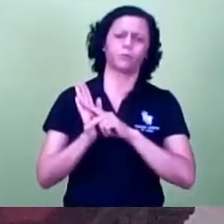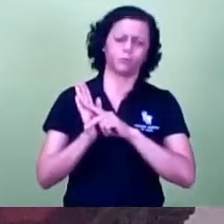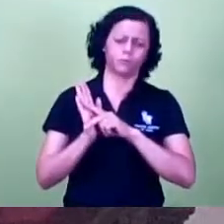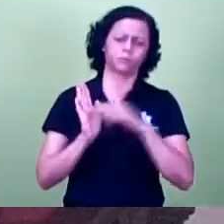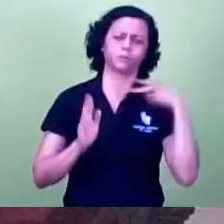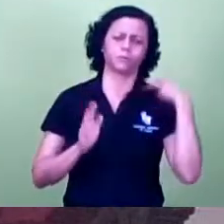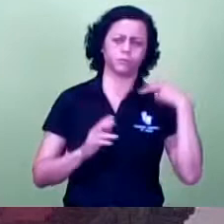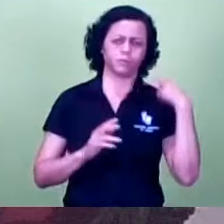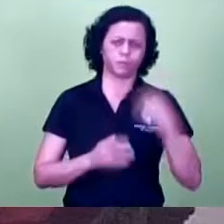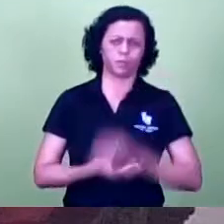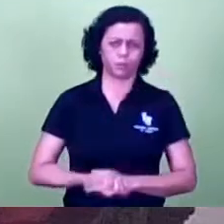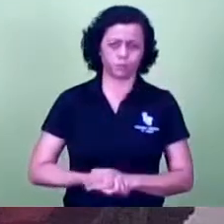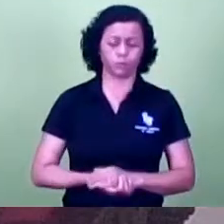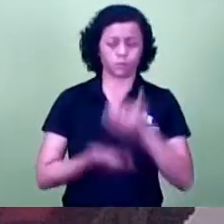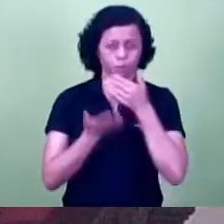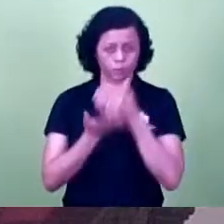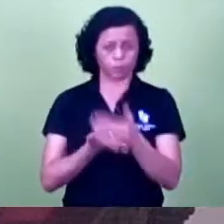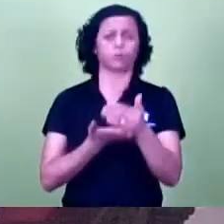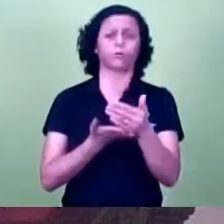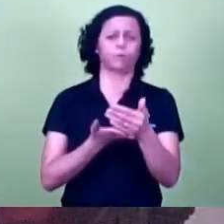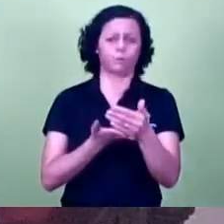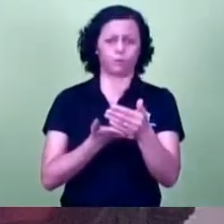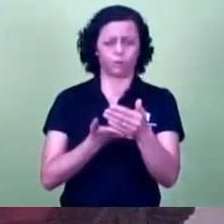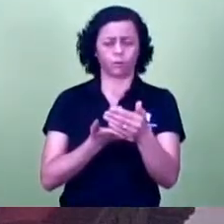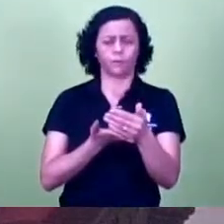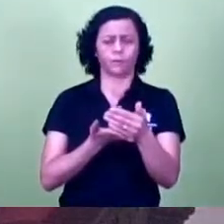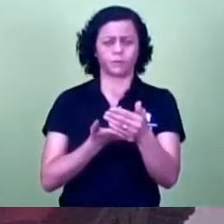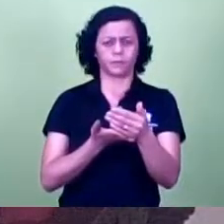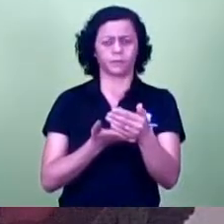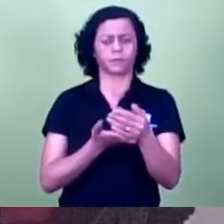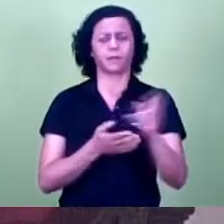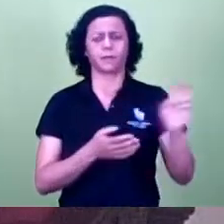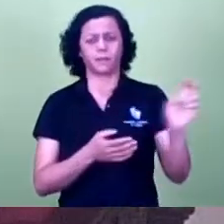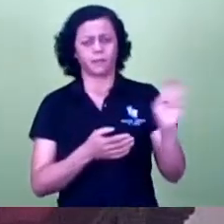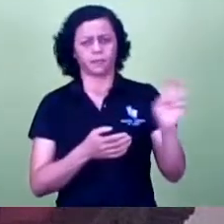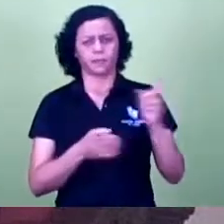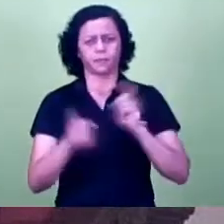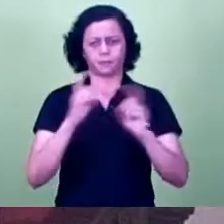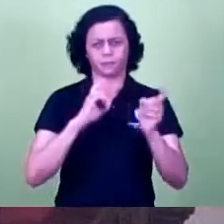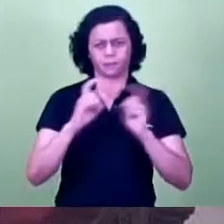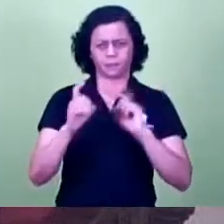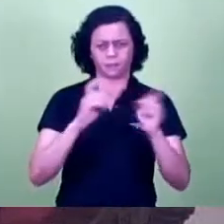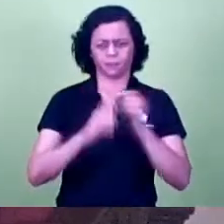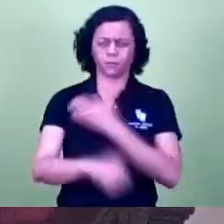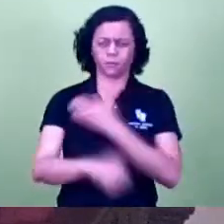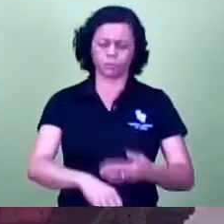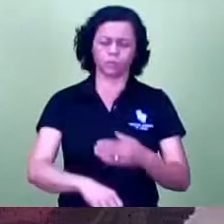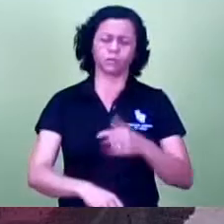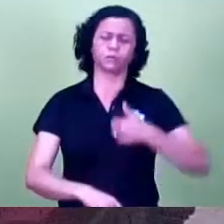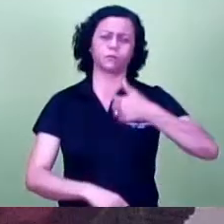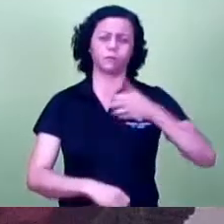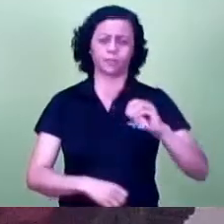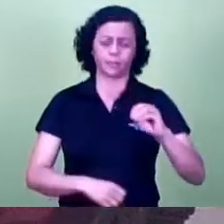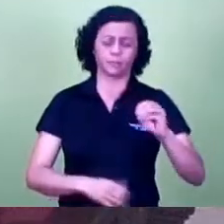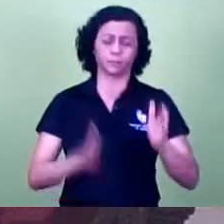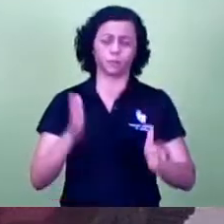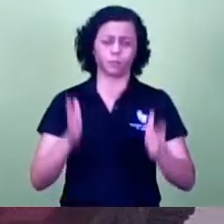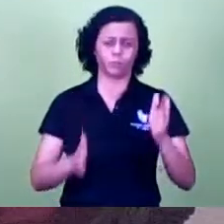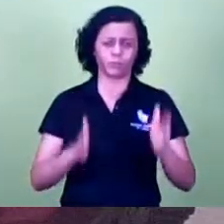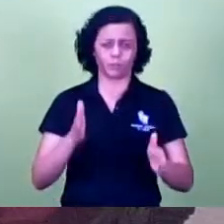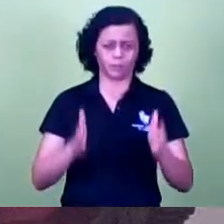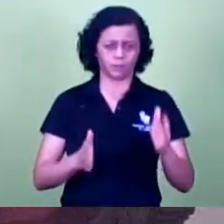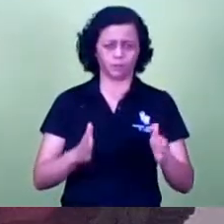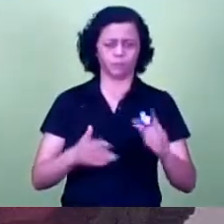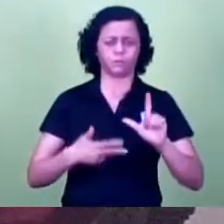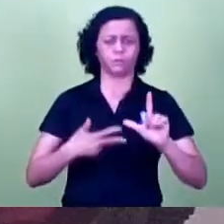para darmos início à nossa quinta reunião ordinária do décimo período legislativo. Com a palavra, o senhor